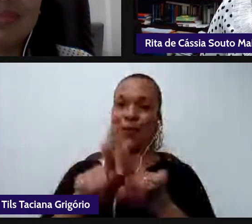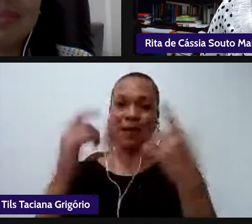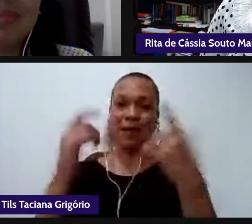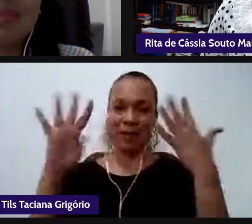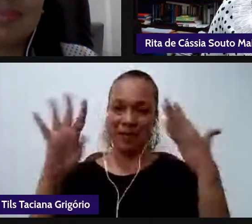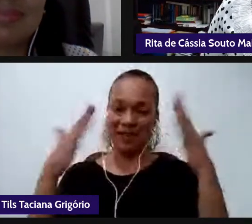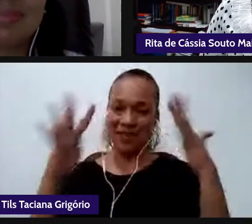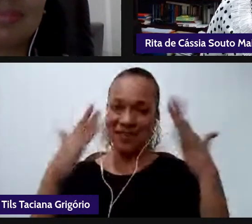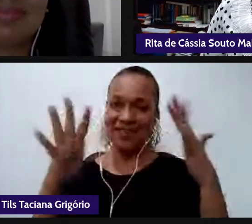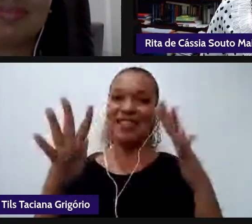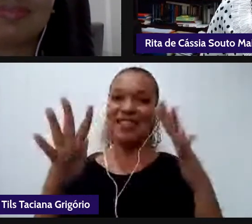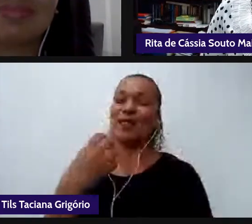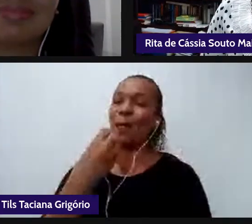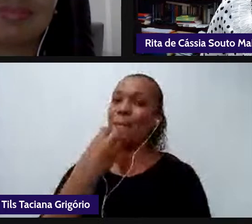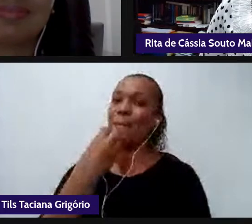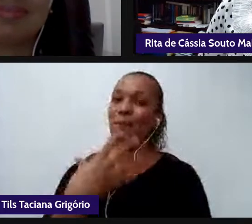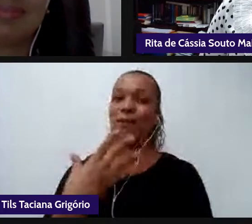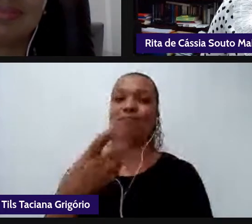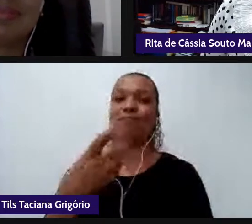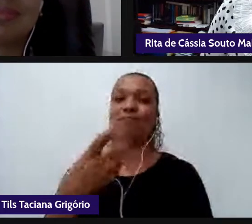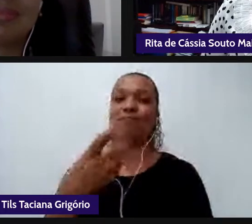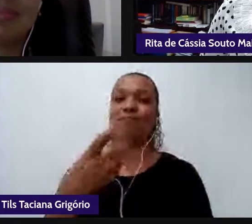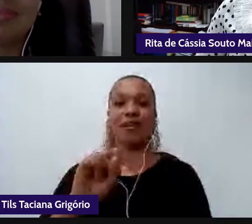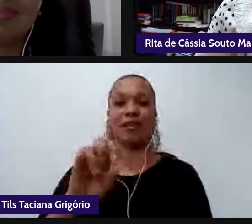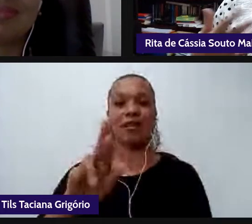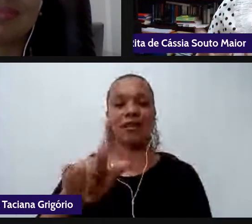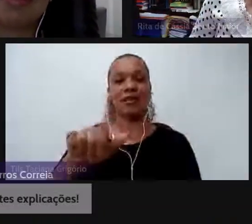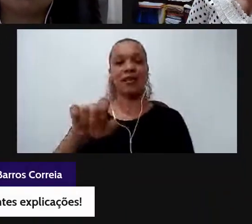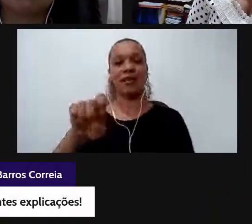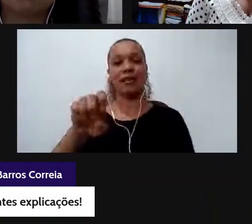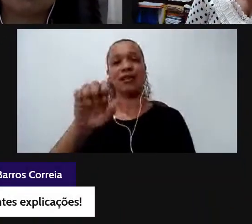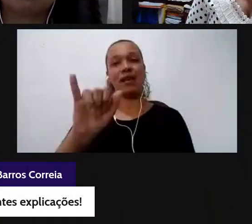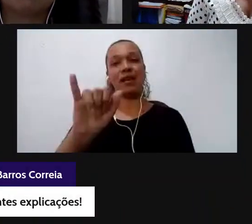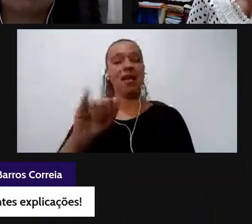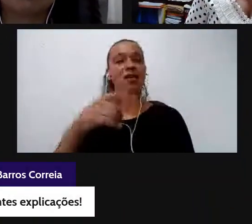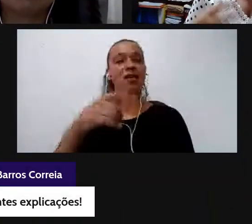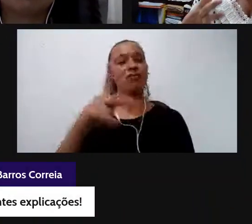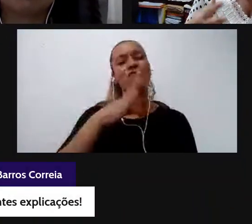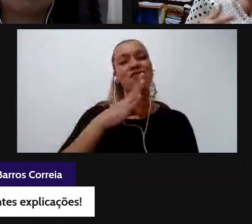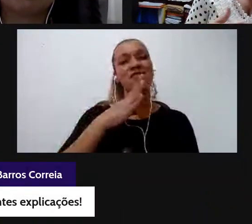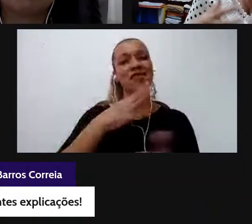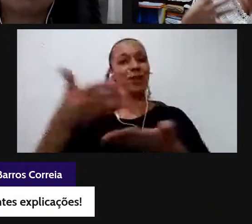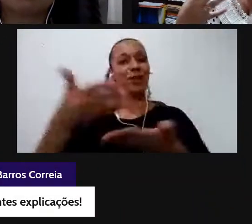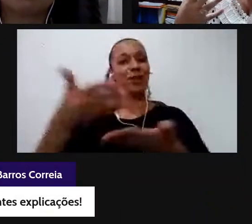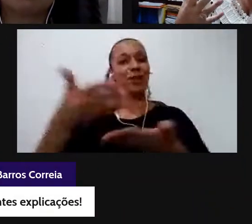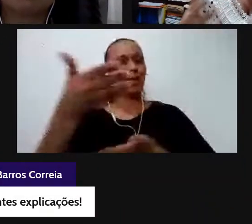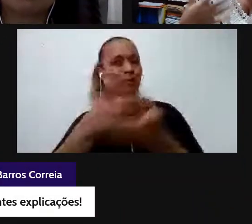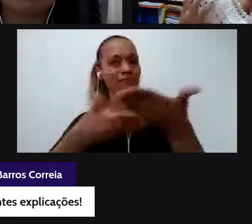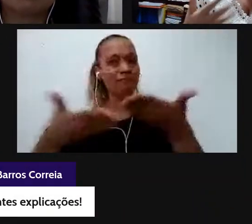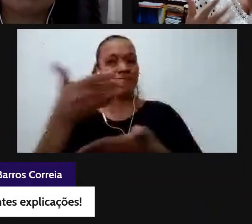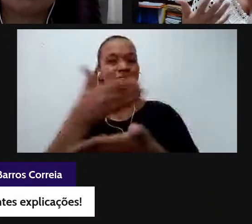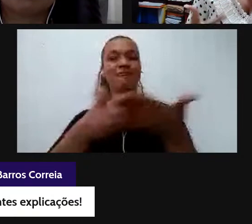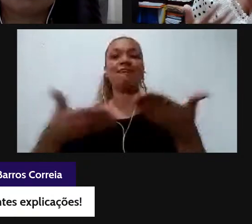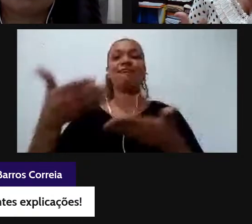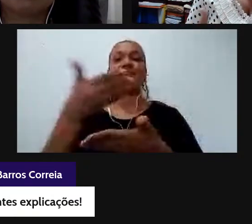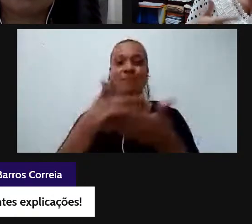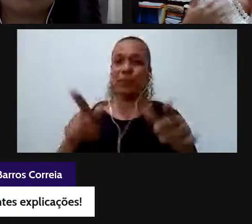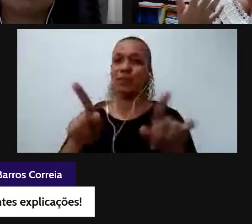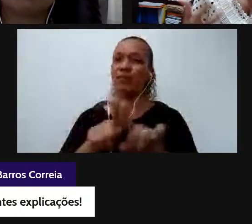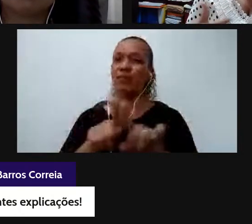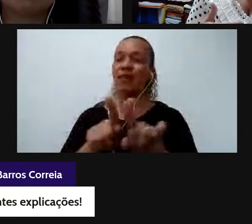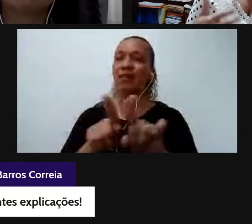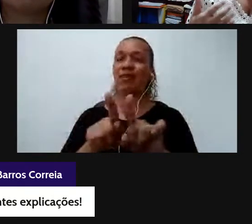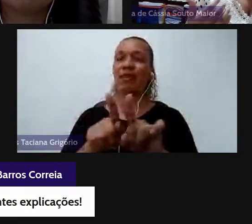poder contar com o seu conhecimento aqui compartilhado e com a sua possibilidade de